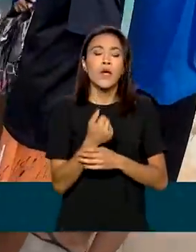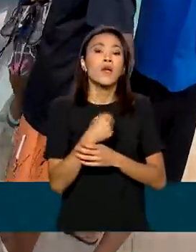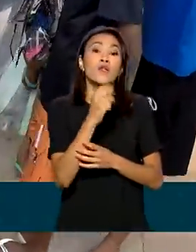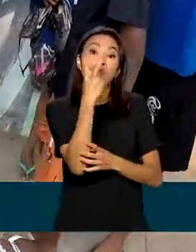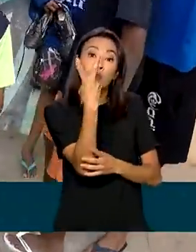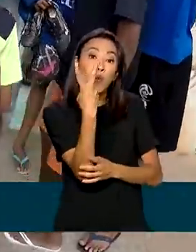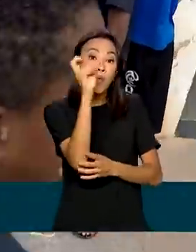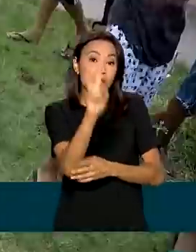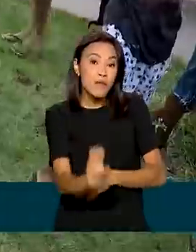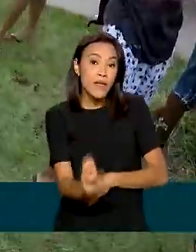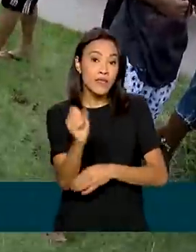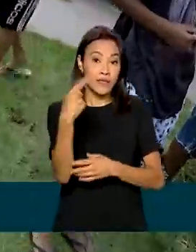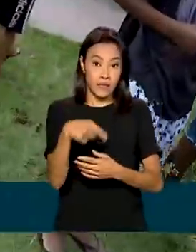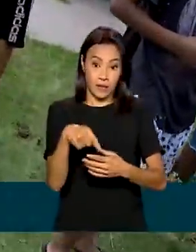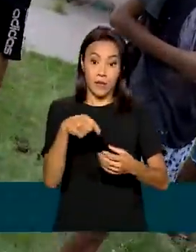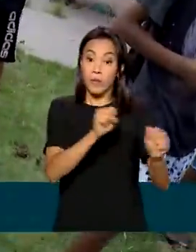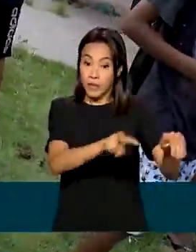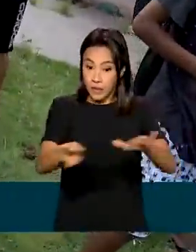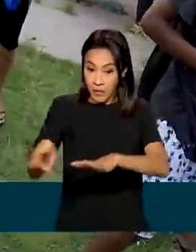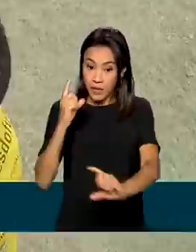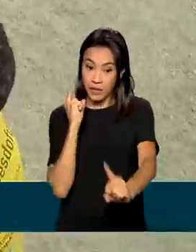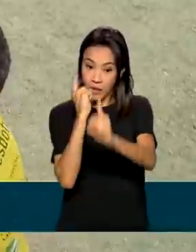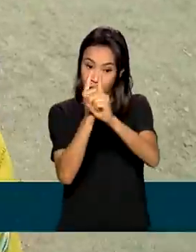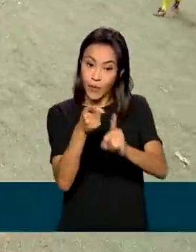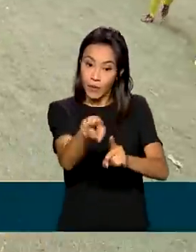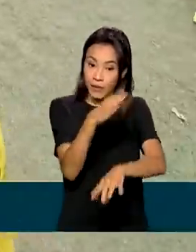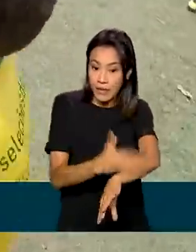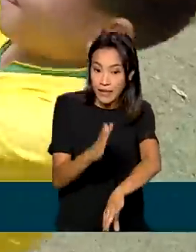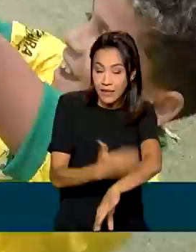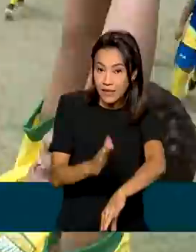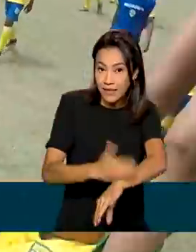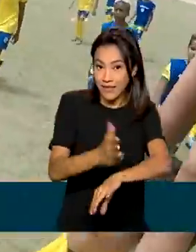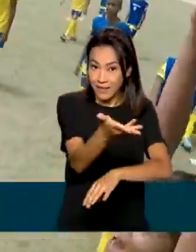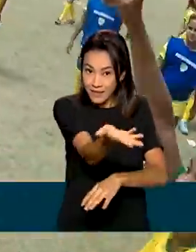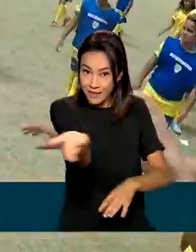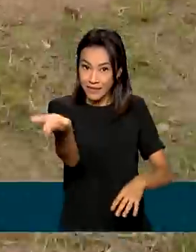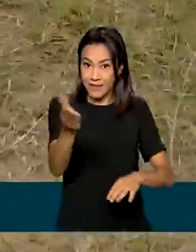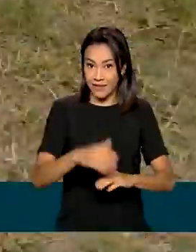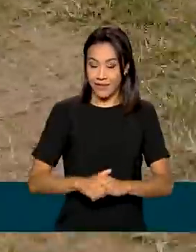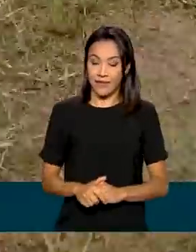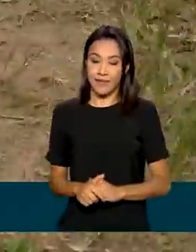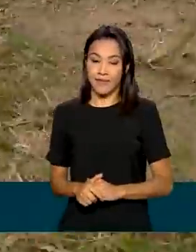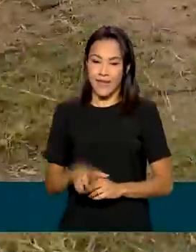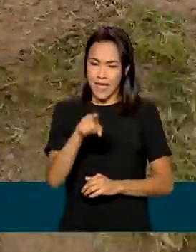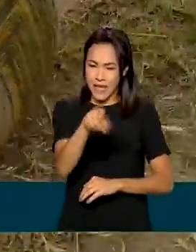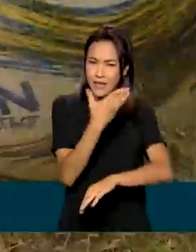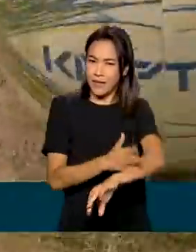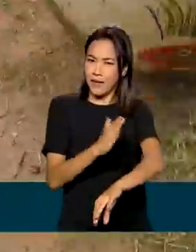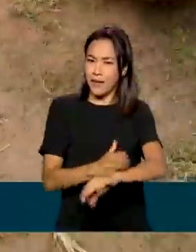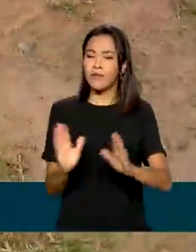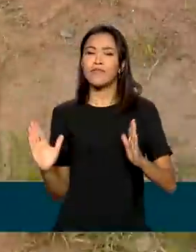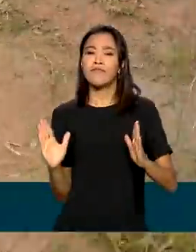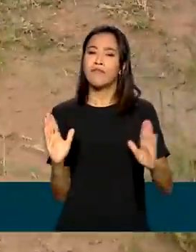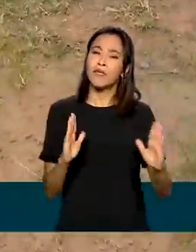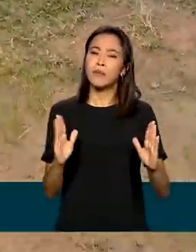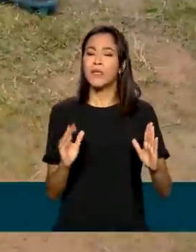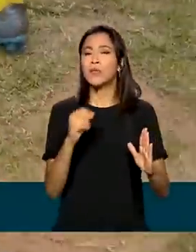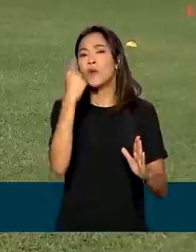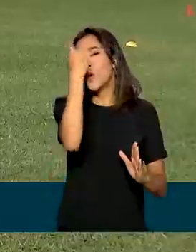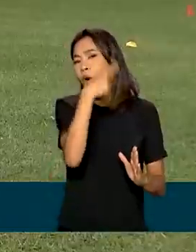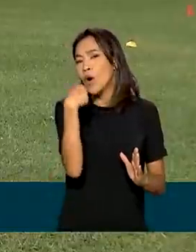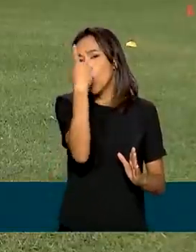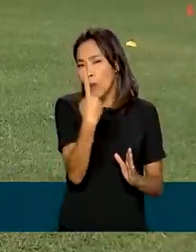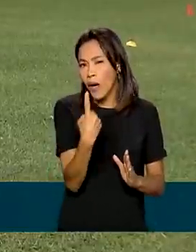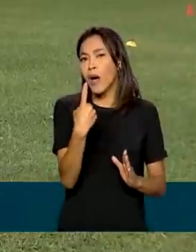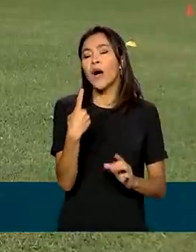contraturno escolar, colocam o uniforme e entram em campo. O treino dura mais ou menos uma hora e meia.